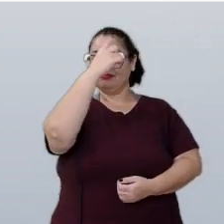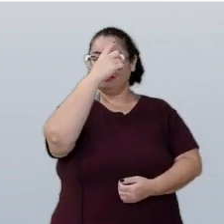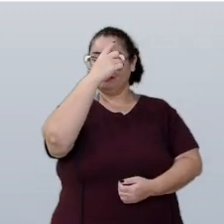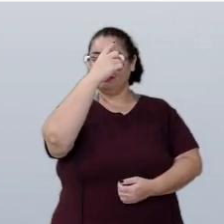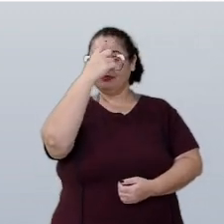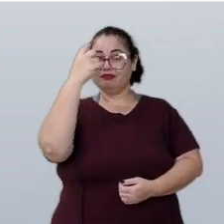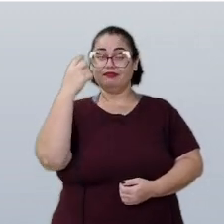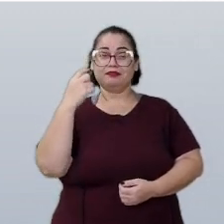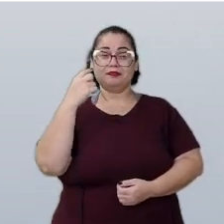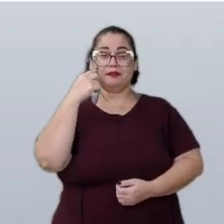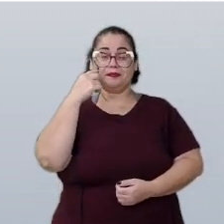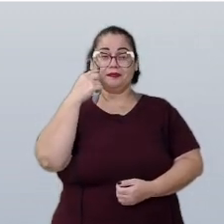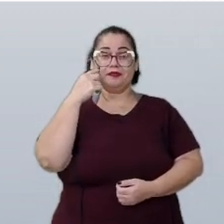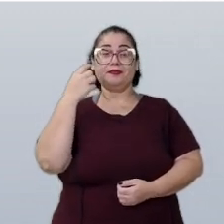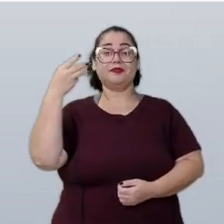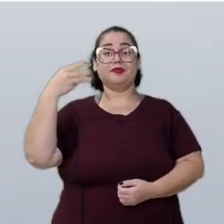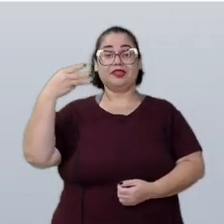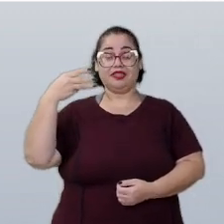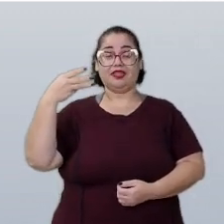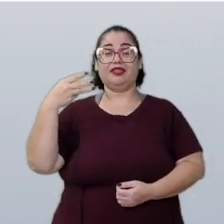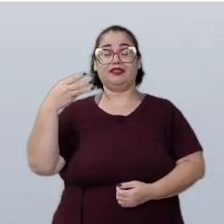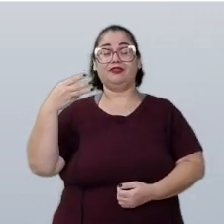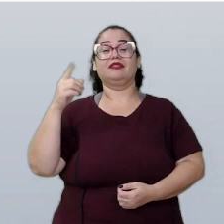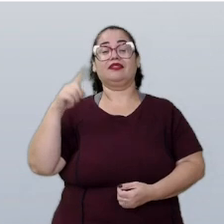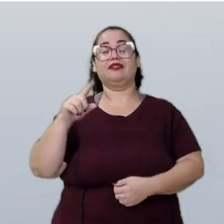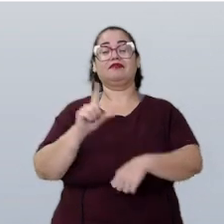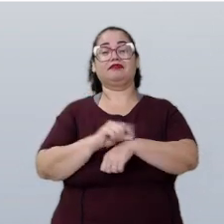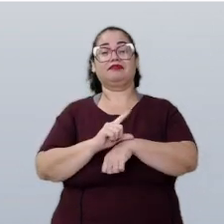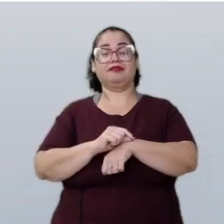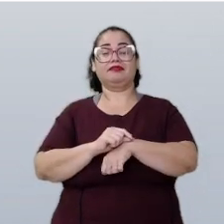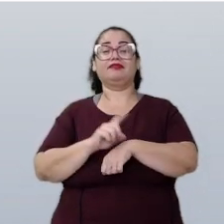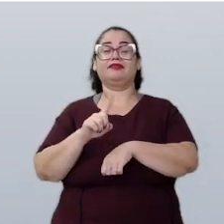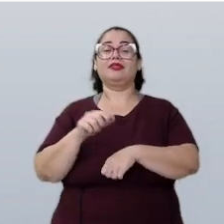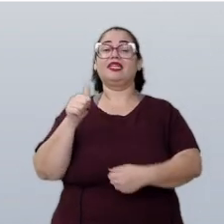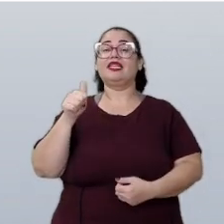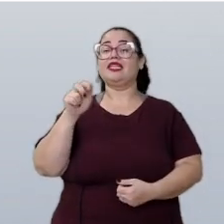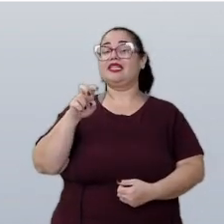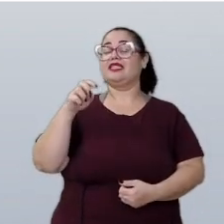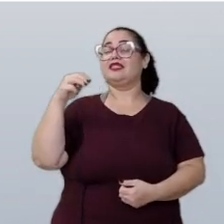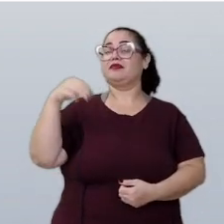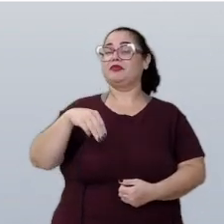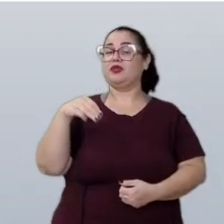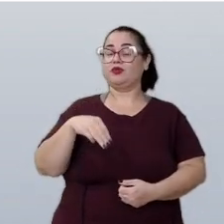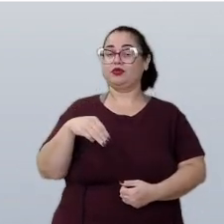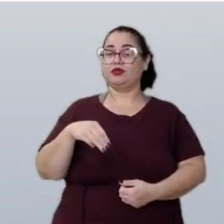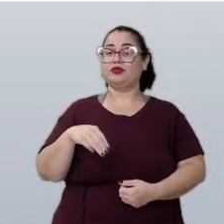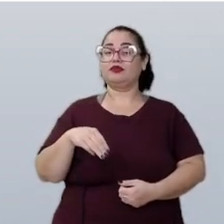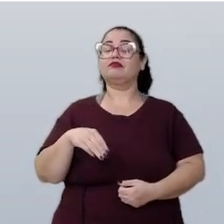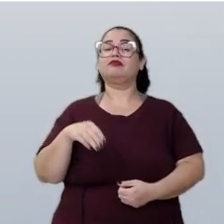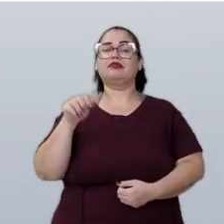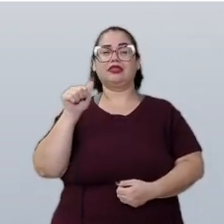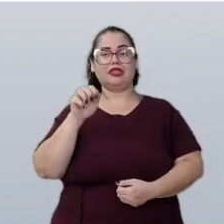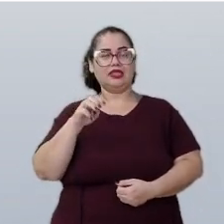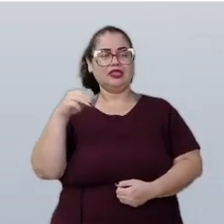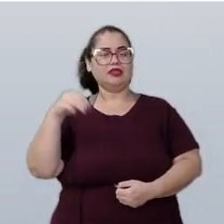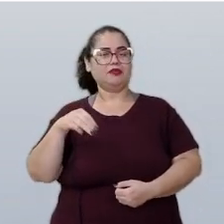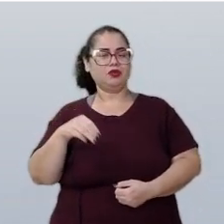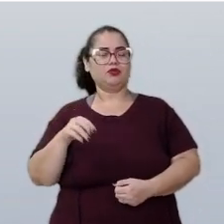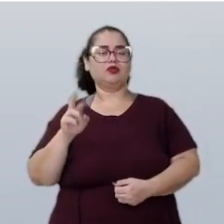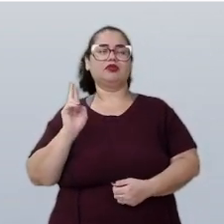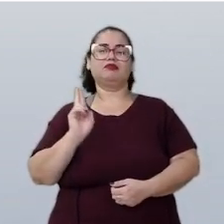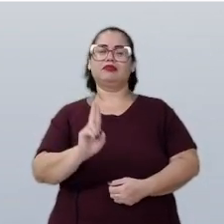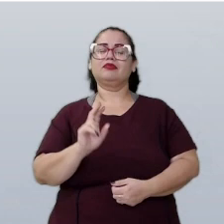apontado para o número três, ele estará marcando quinze minutos. Quinze minutos